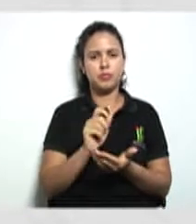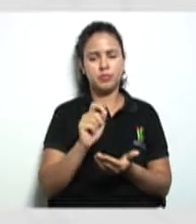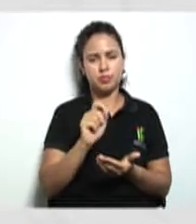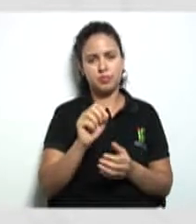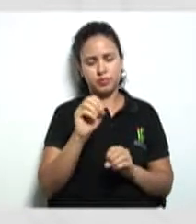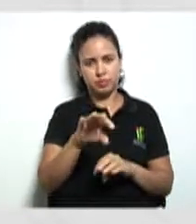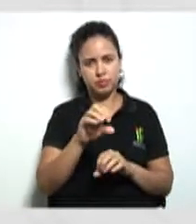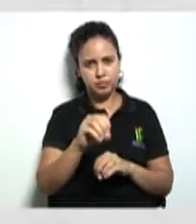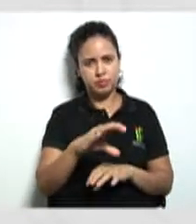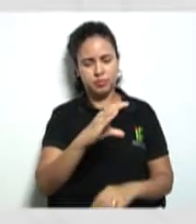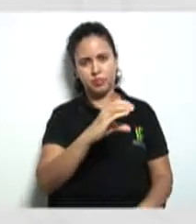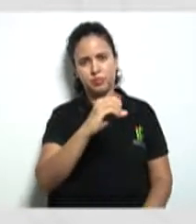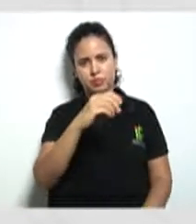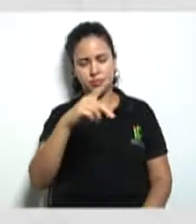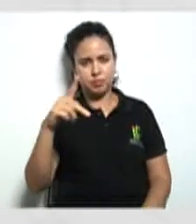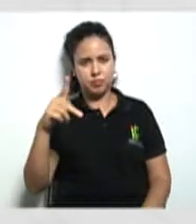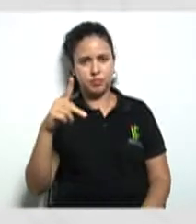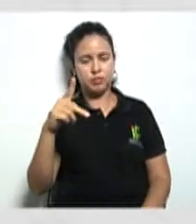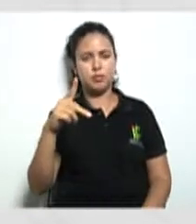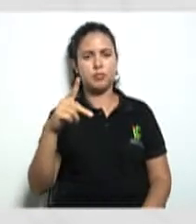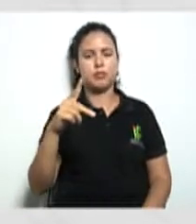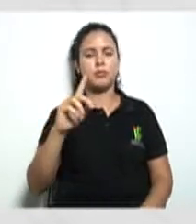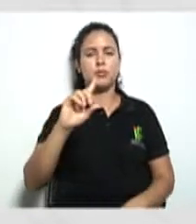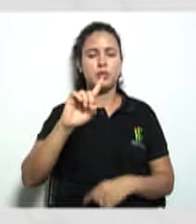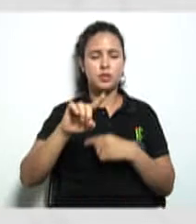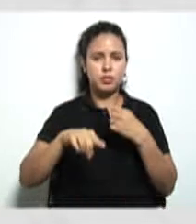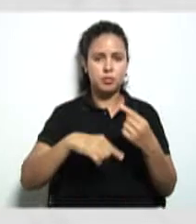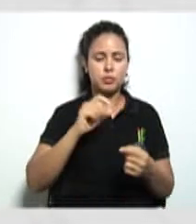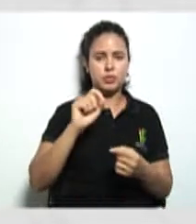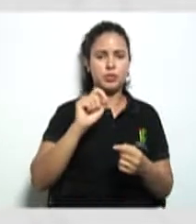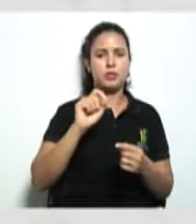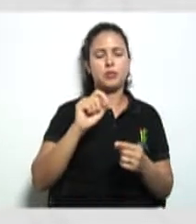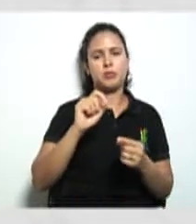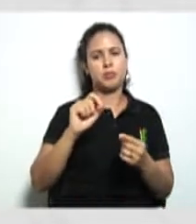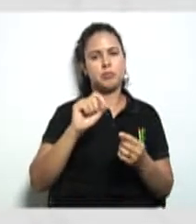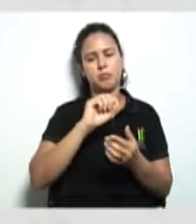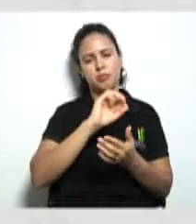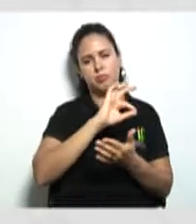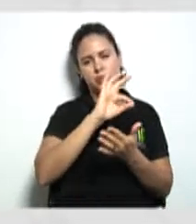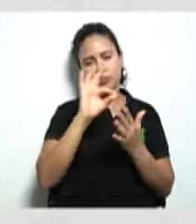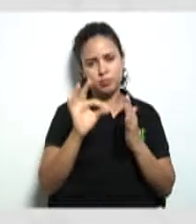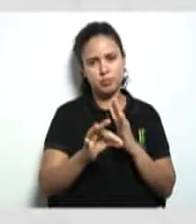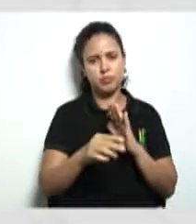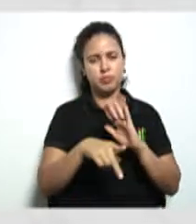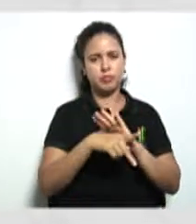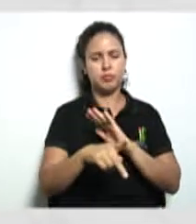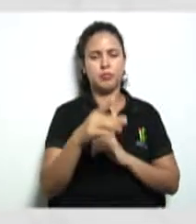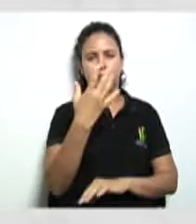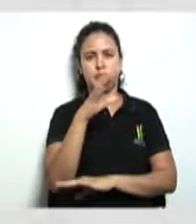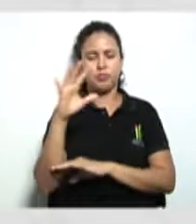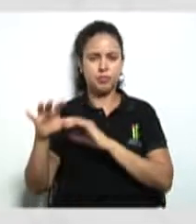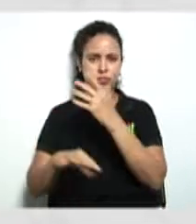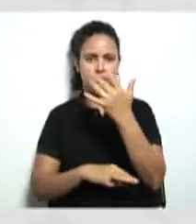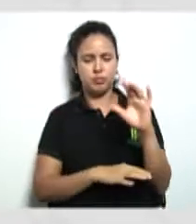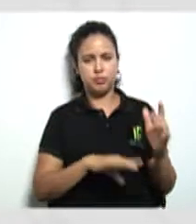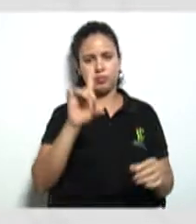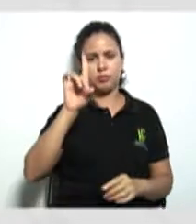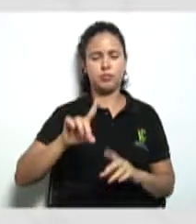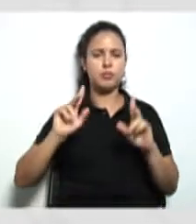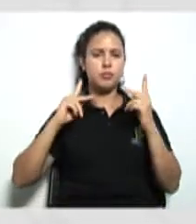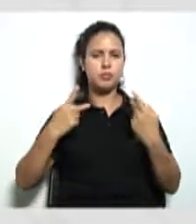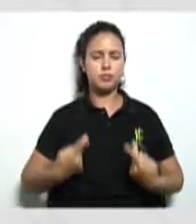educação cooperativista e depois os princípios cooperativistas relacionados ao meio ambiente e direitos humanos. E por fim,